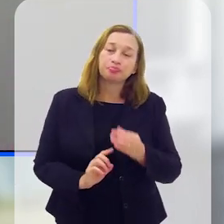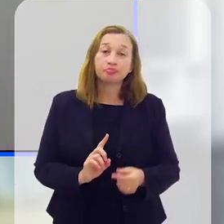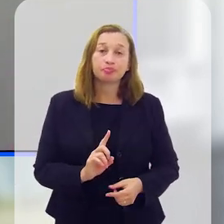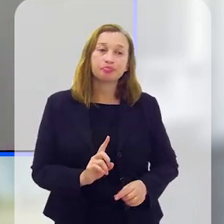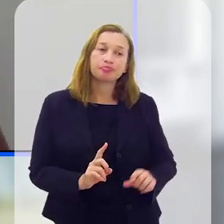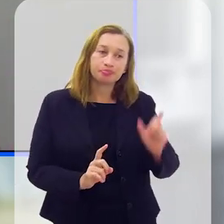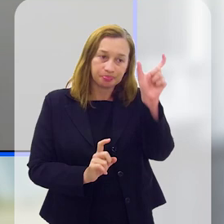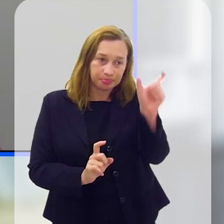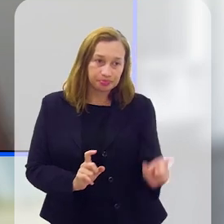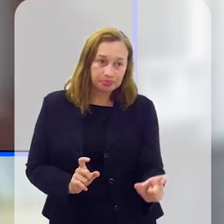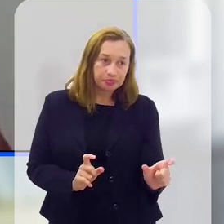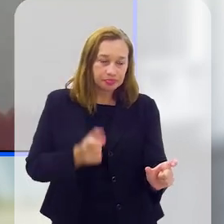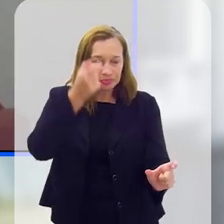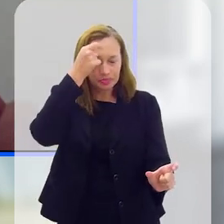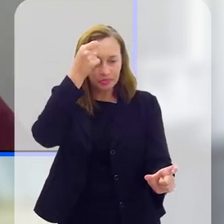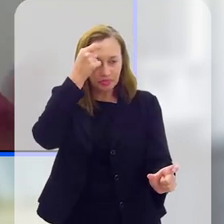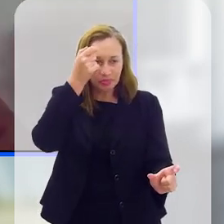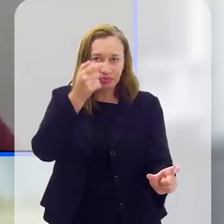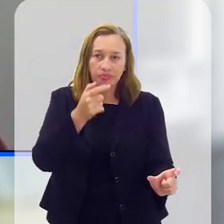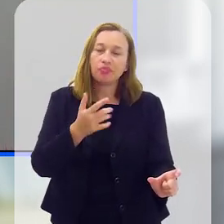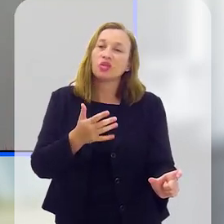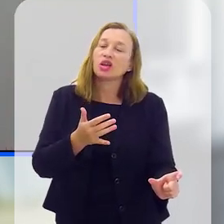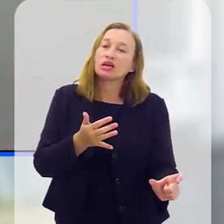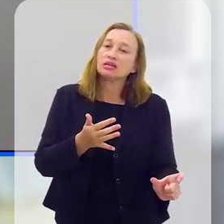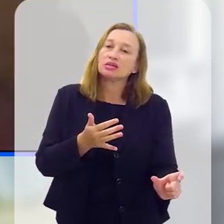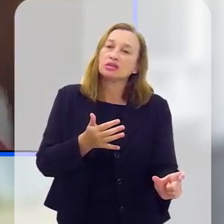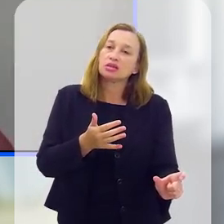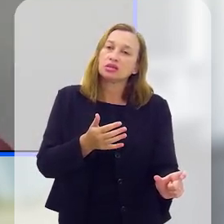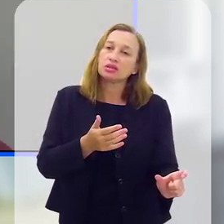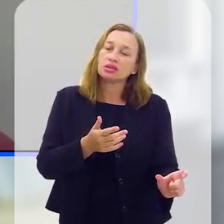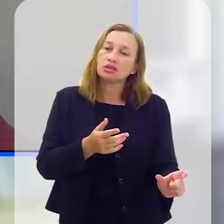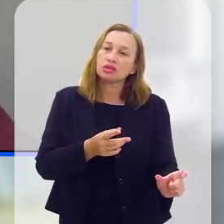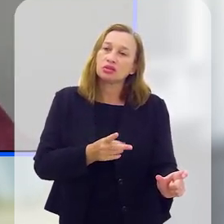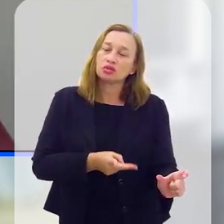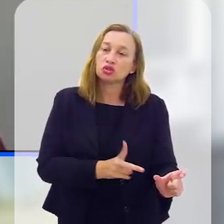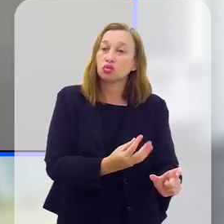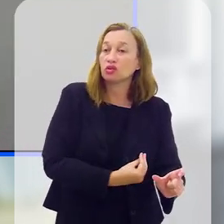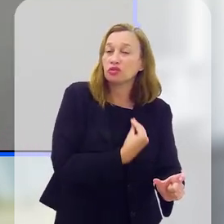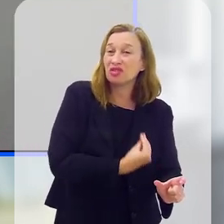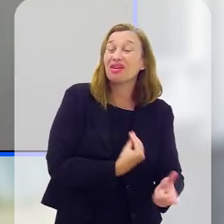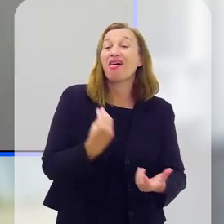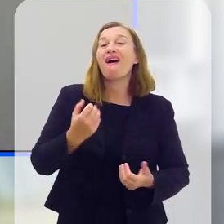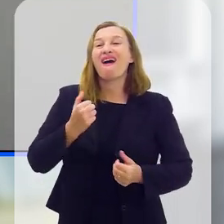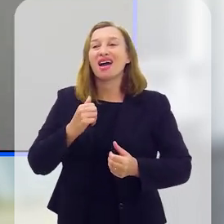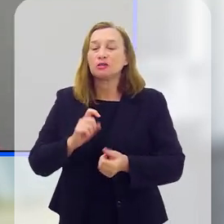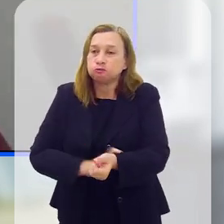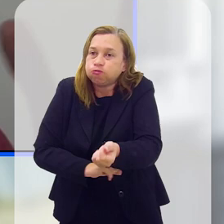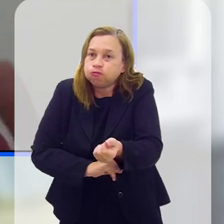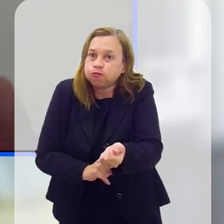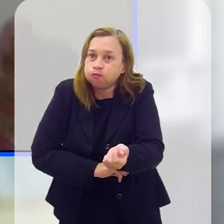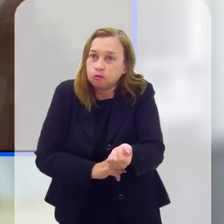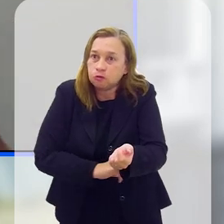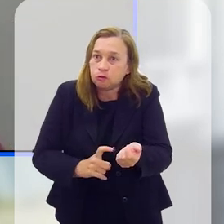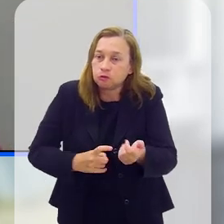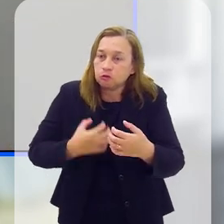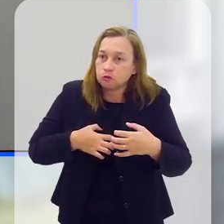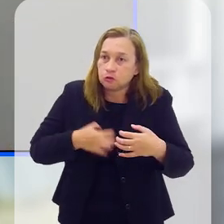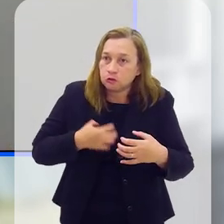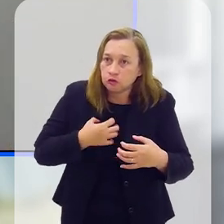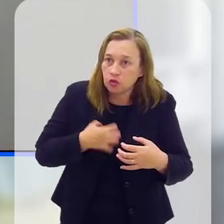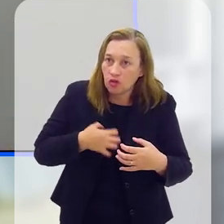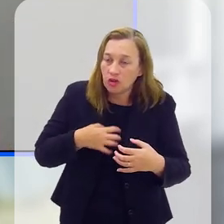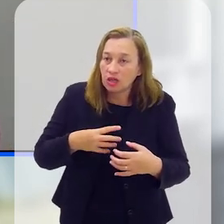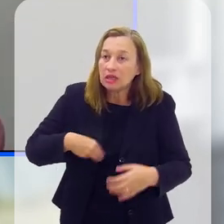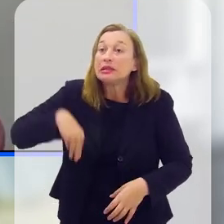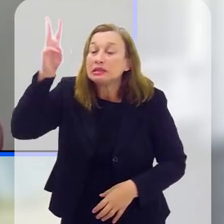então, fora, a raiva, que é o segundo sentimento mais intenso, inclusive, muitas vezes, a raiva